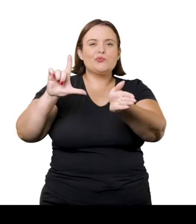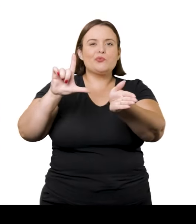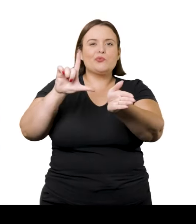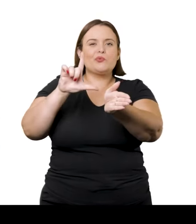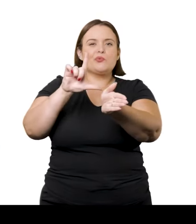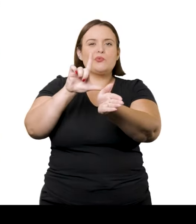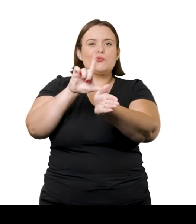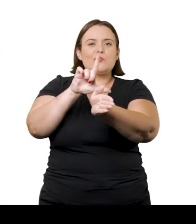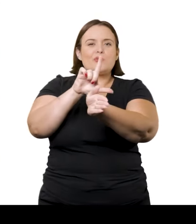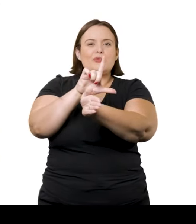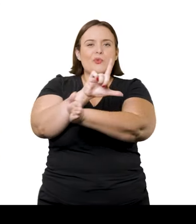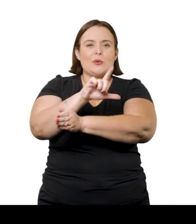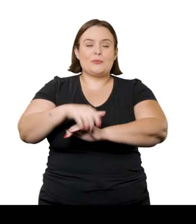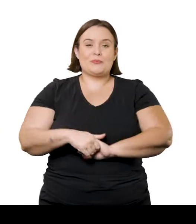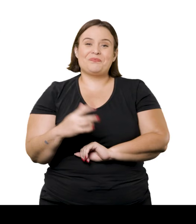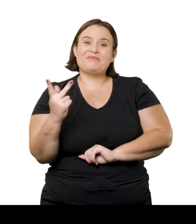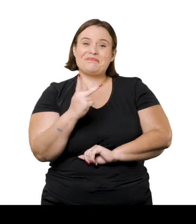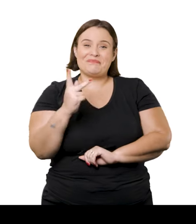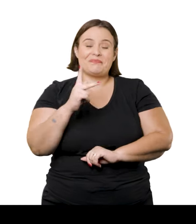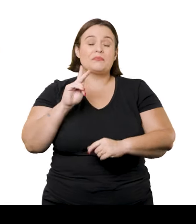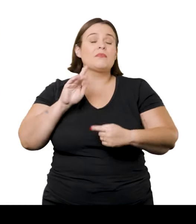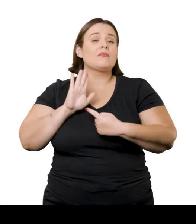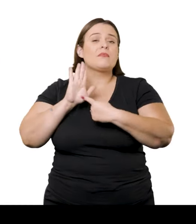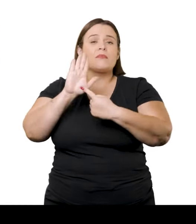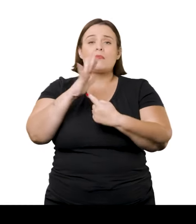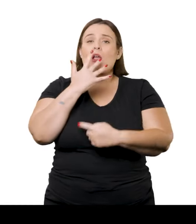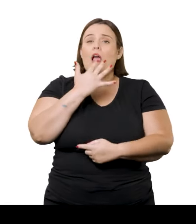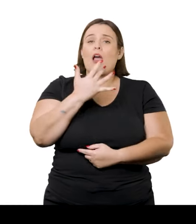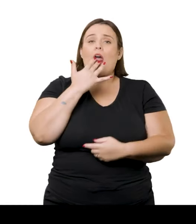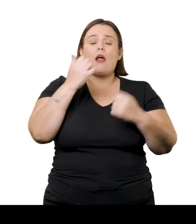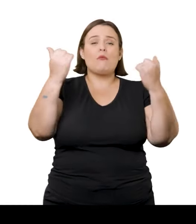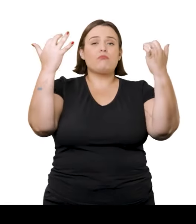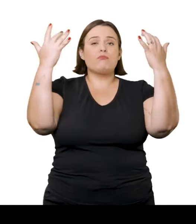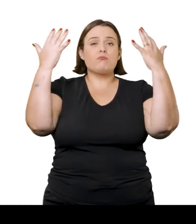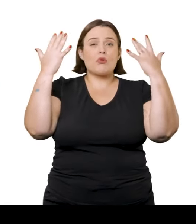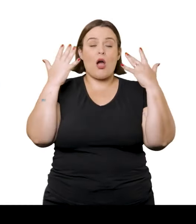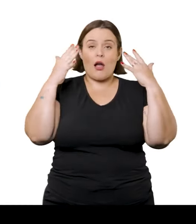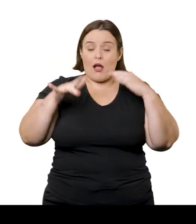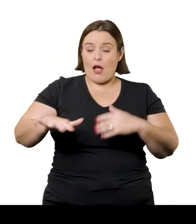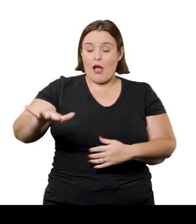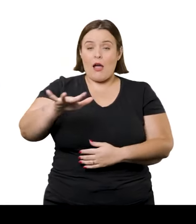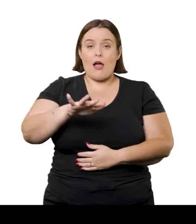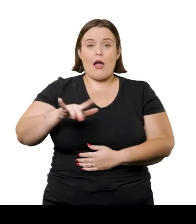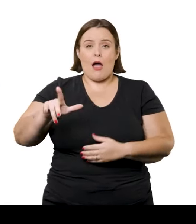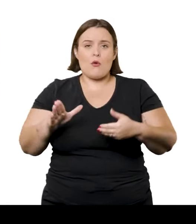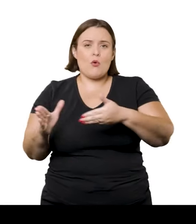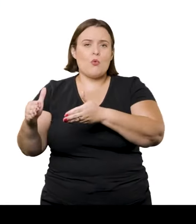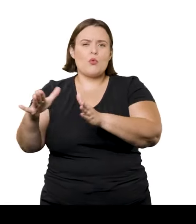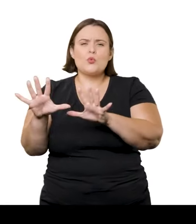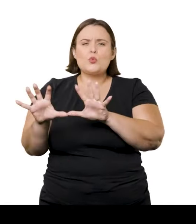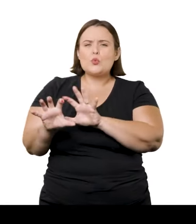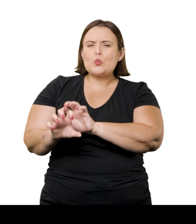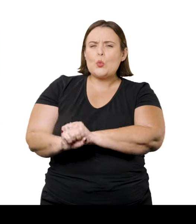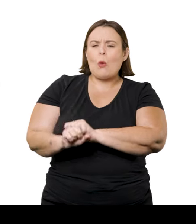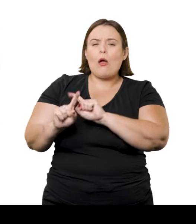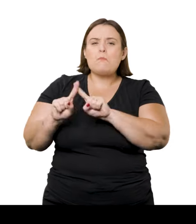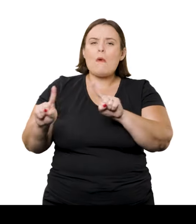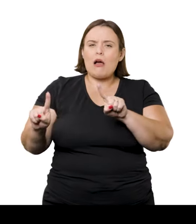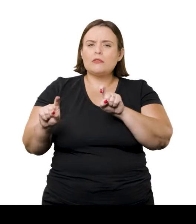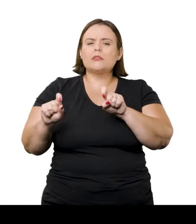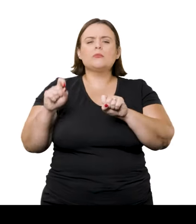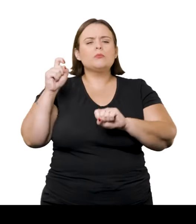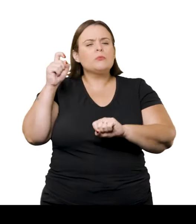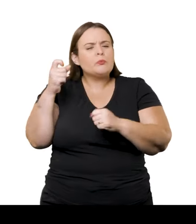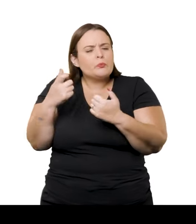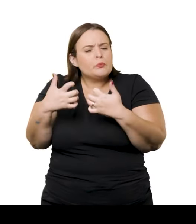momento. As personagens estão iluminadas por cores claras e se destacam da água do rio, que é escura, mas mesmo